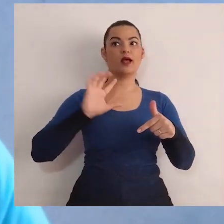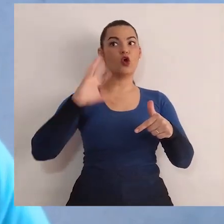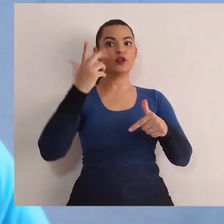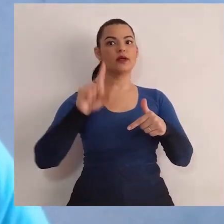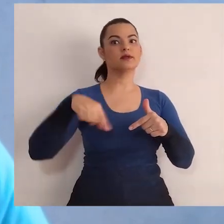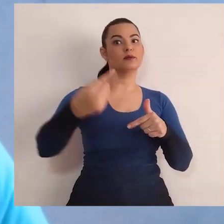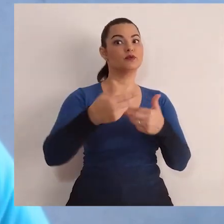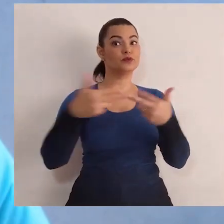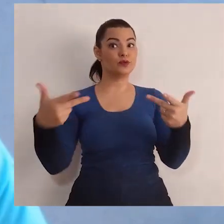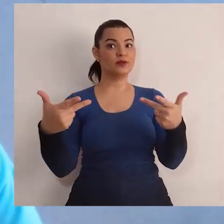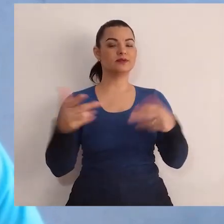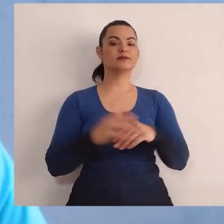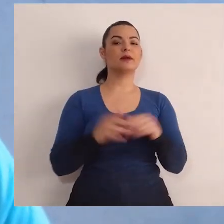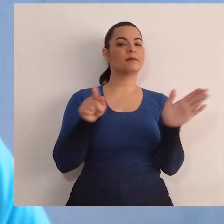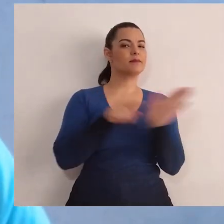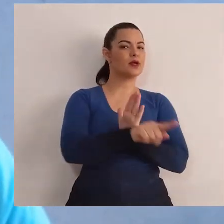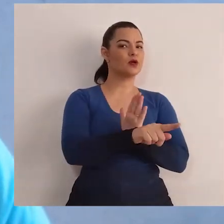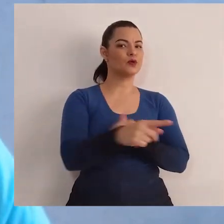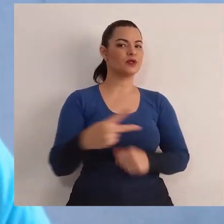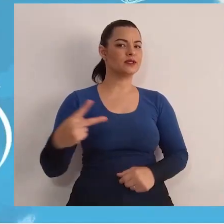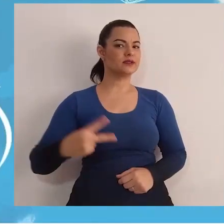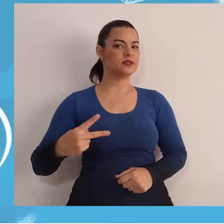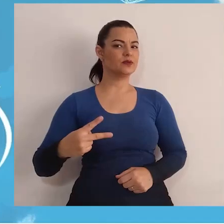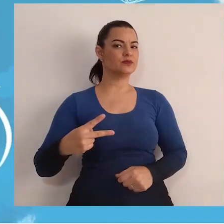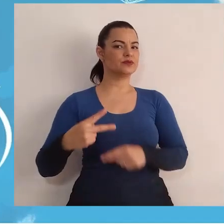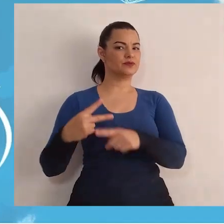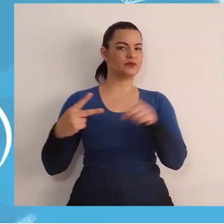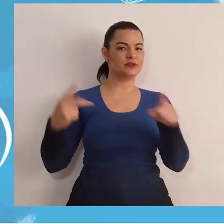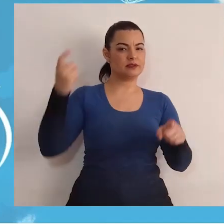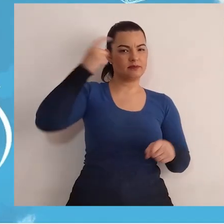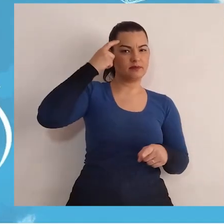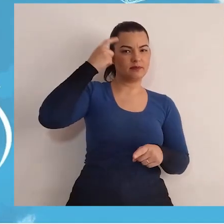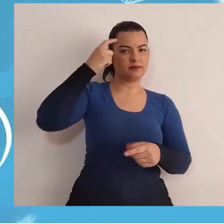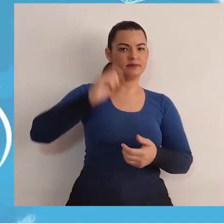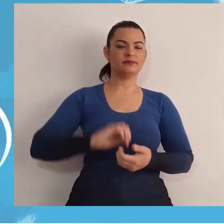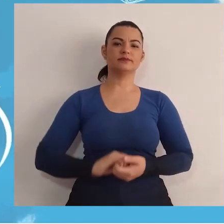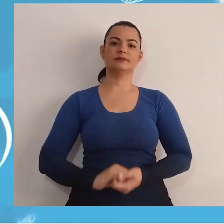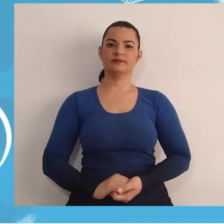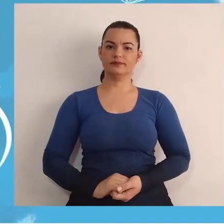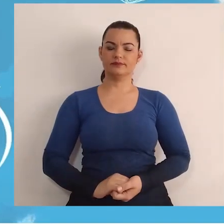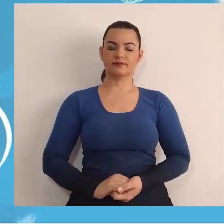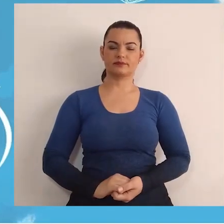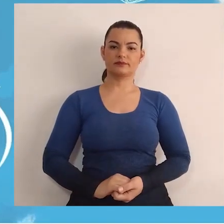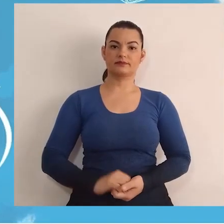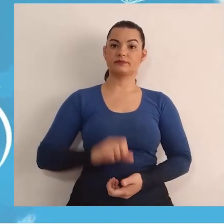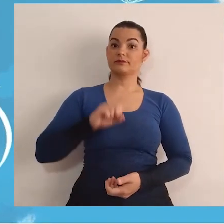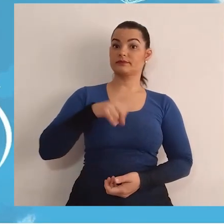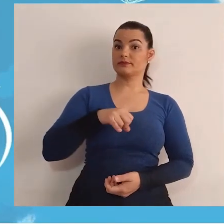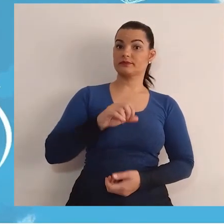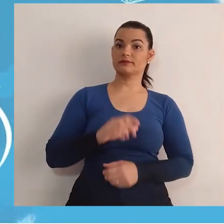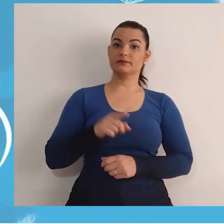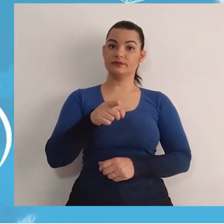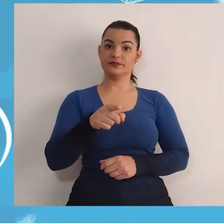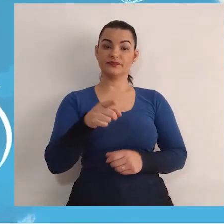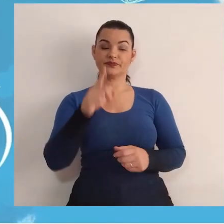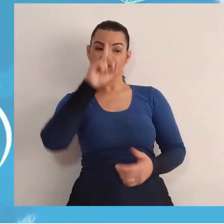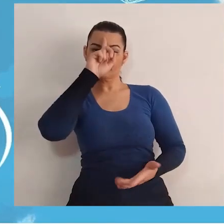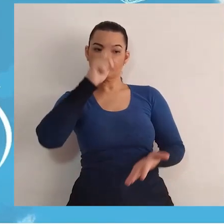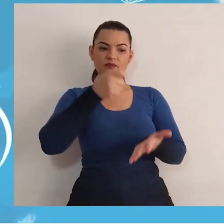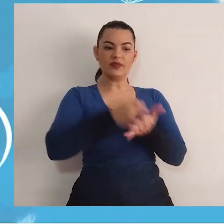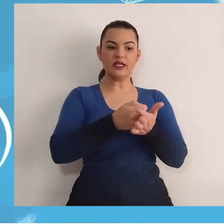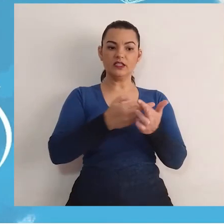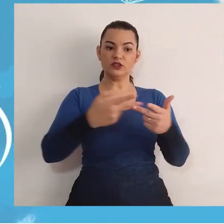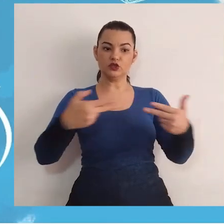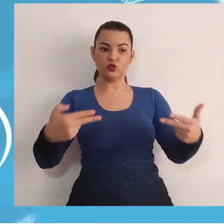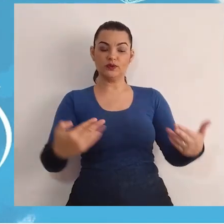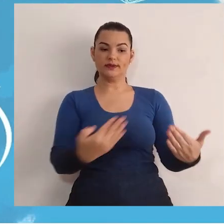consequências. Então, vou voltar aí a minha segunda perguntinha para vocês. Se você